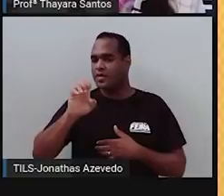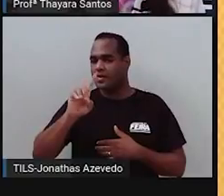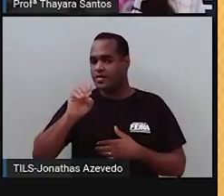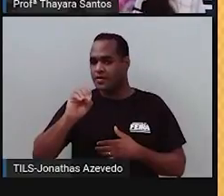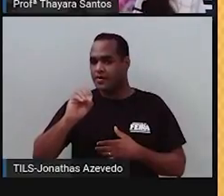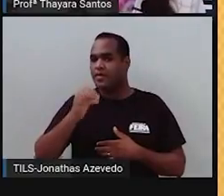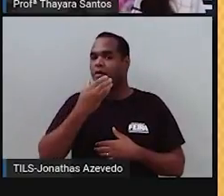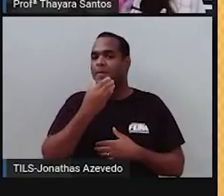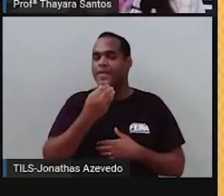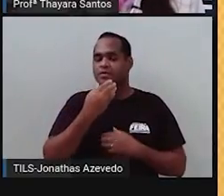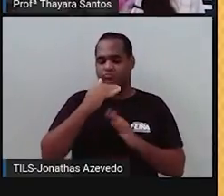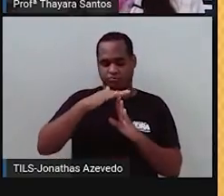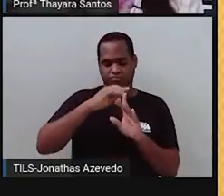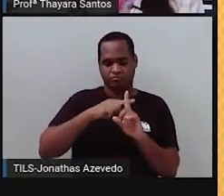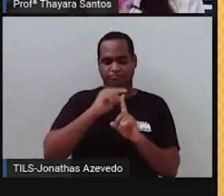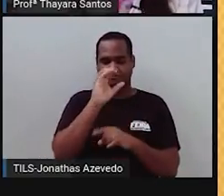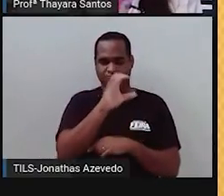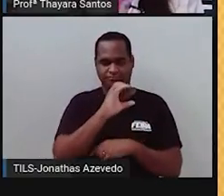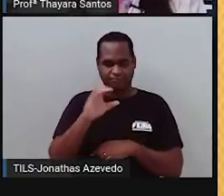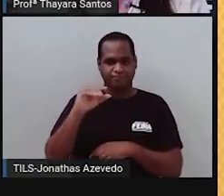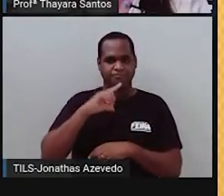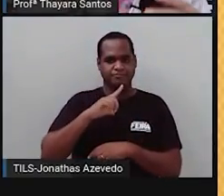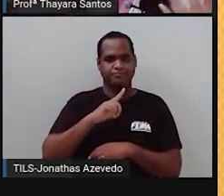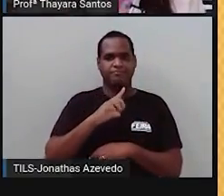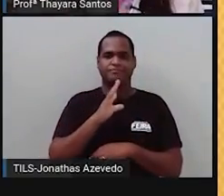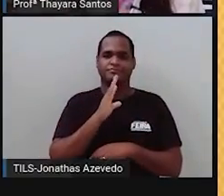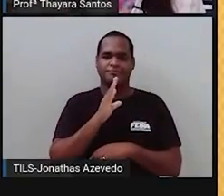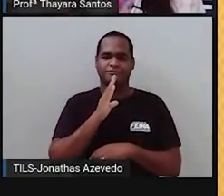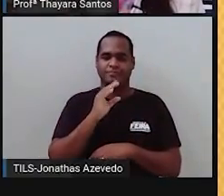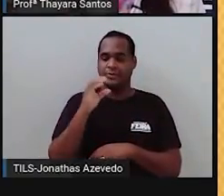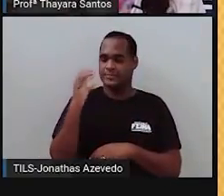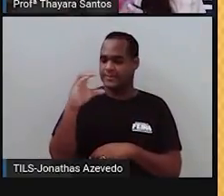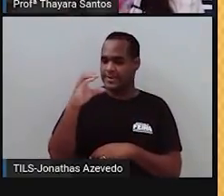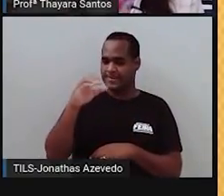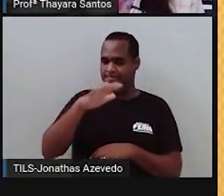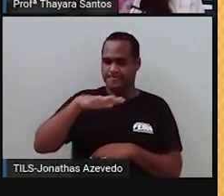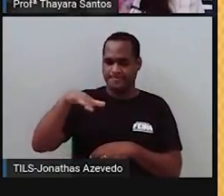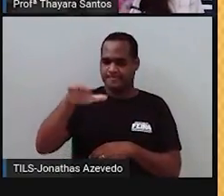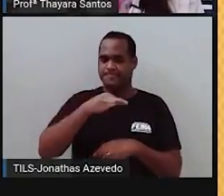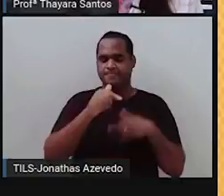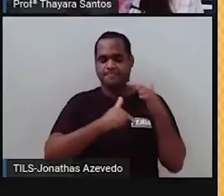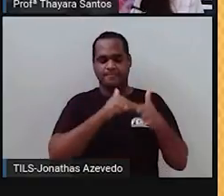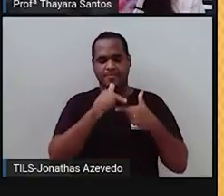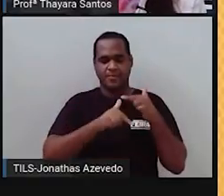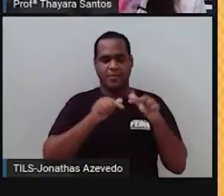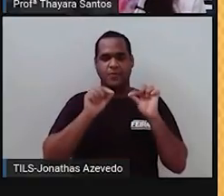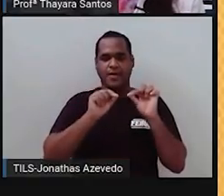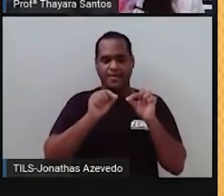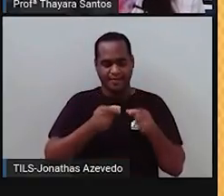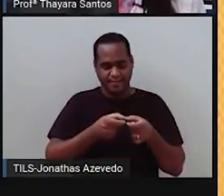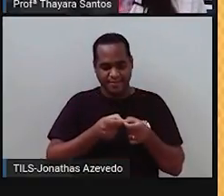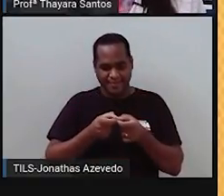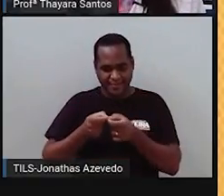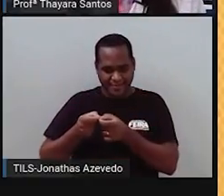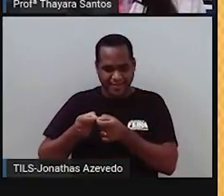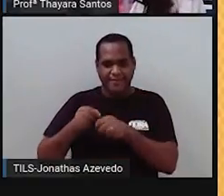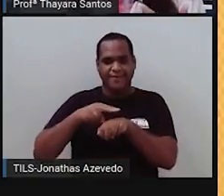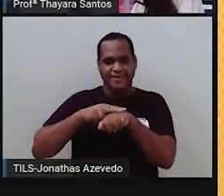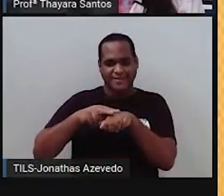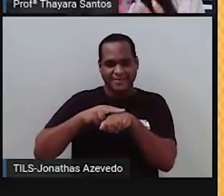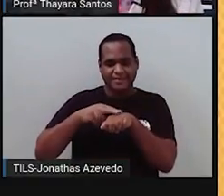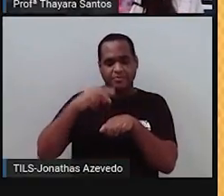um monge agostinho. Ele ficou bastante conhecido na área da ciência por causa dos trabalhos dele com ervilhas. E